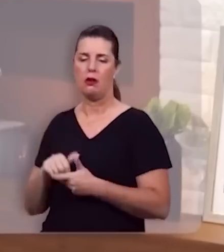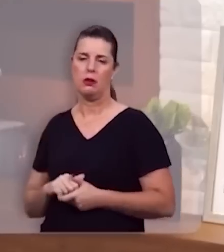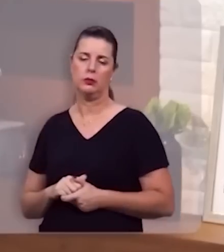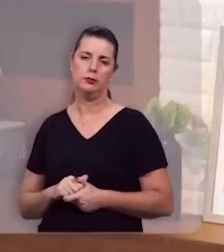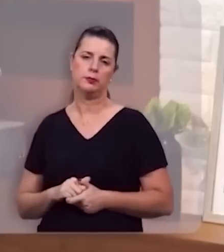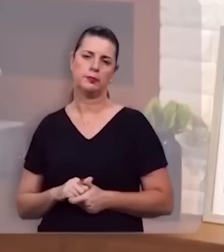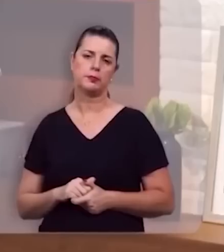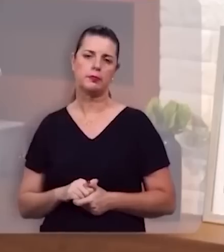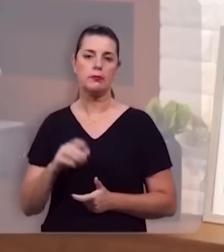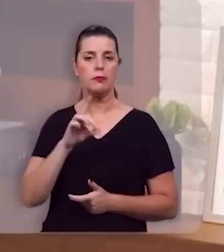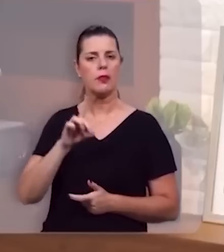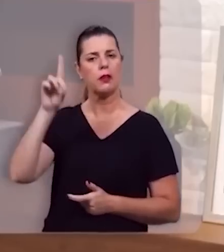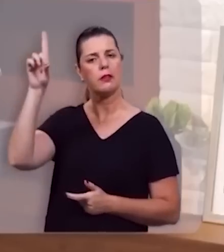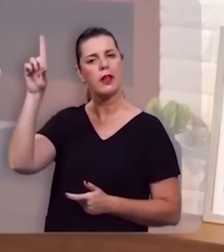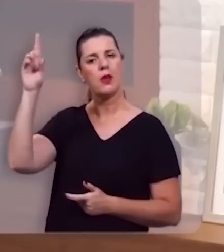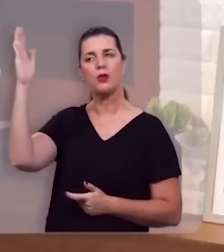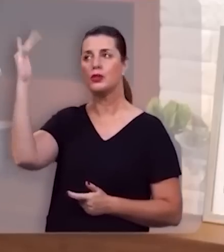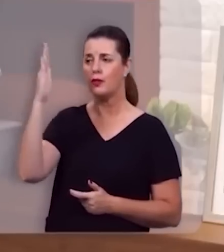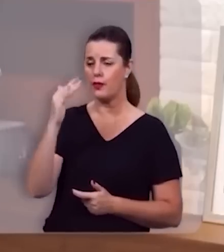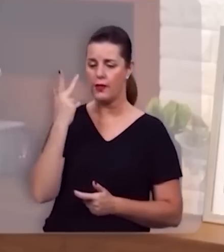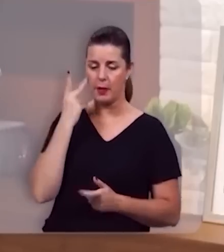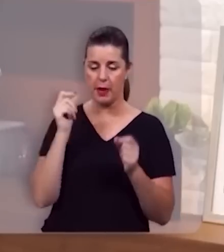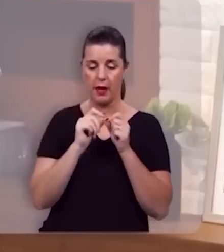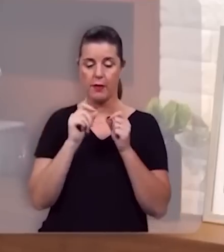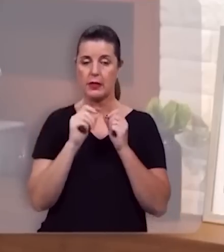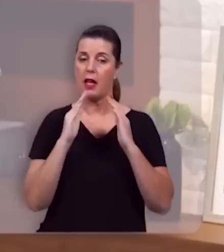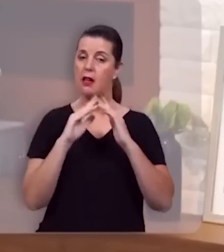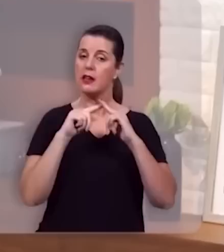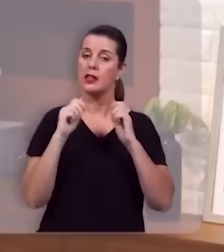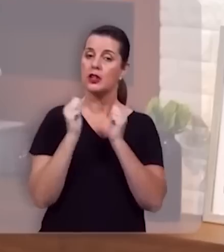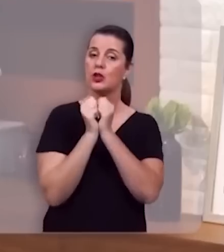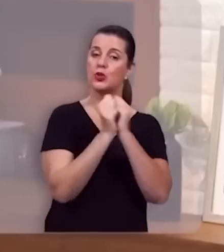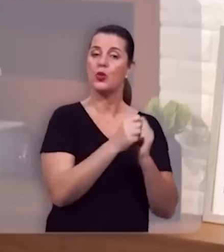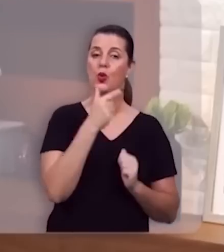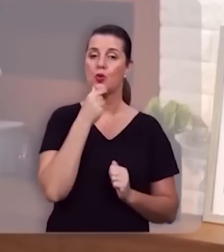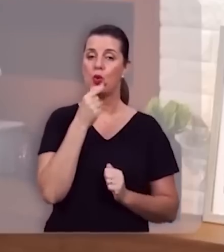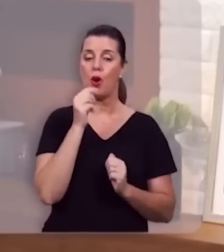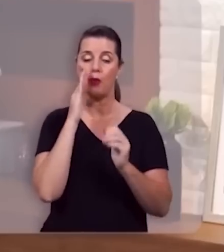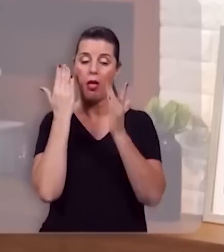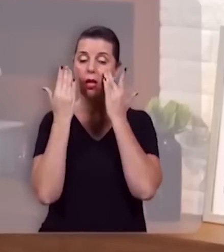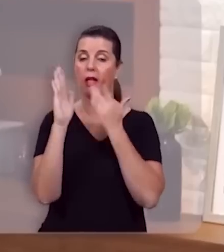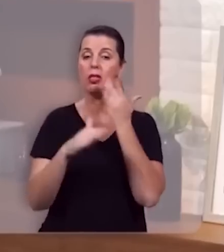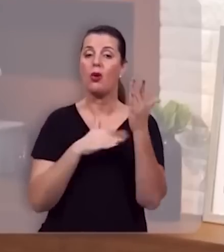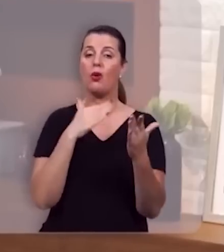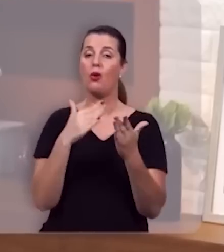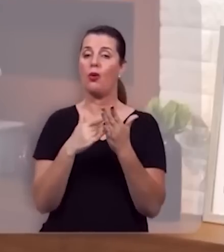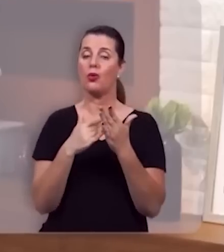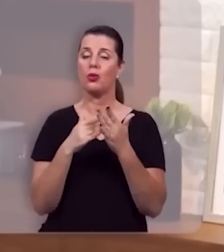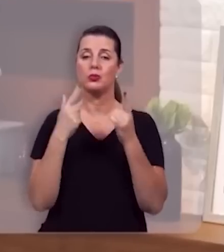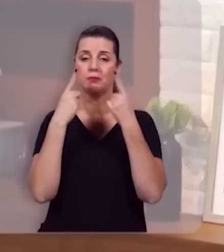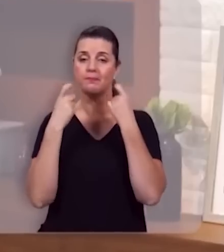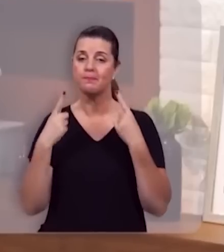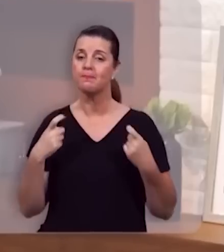Que Deus vem para armar o seu tabernáculo entre os homens. Que Deus vai enxugar dos nossos olhos toda a